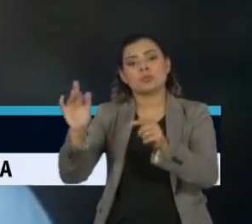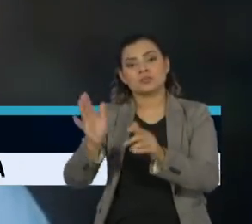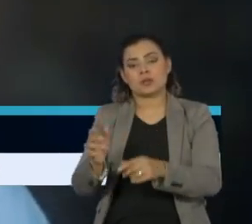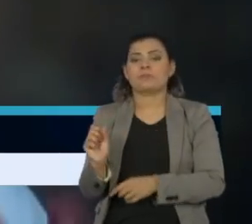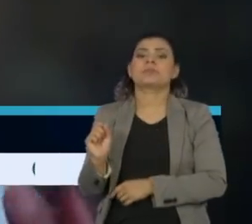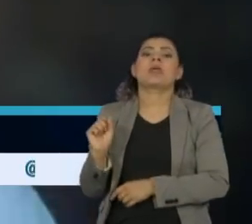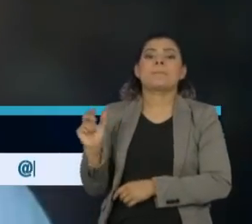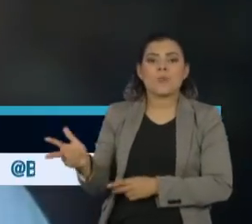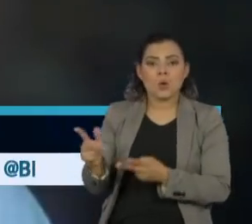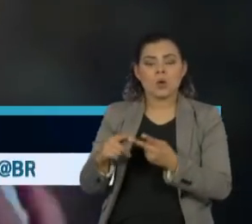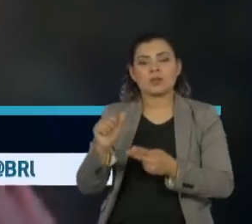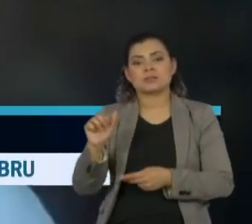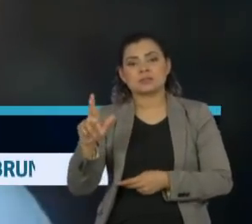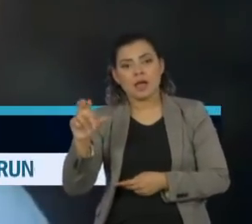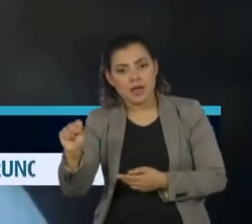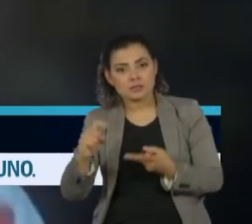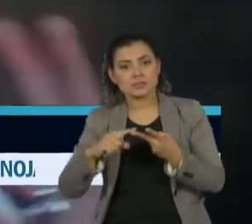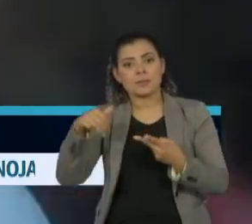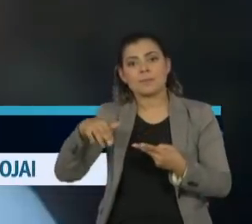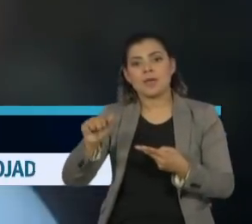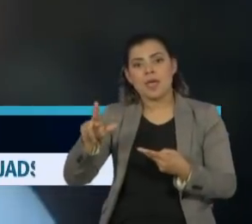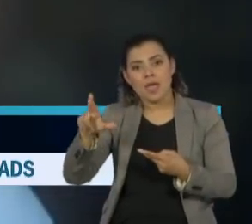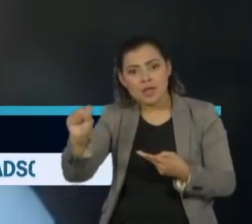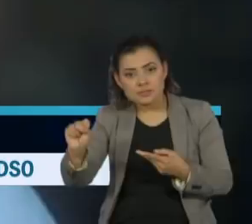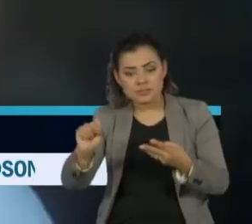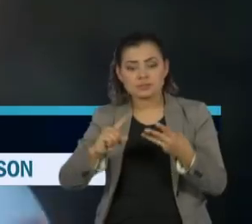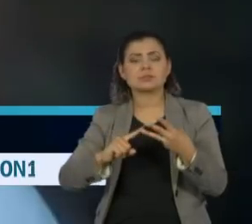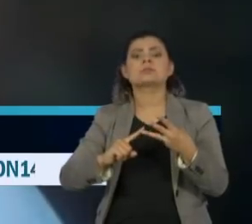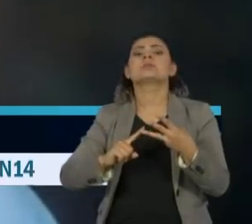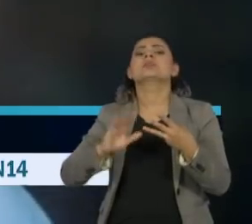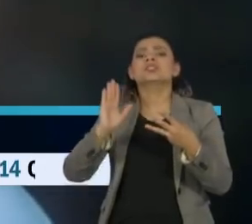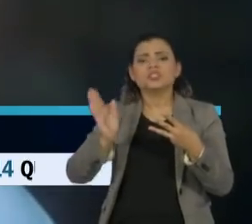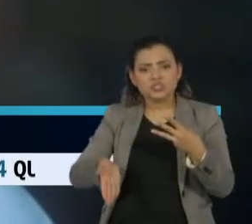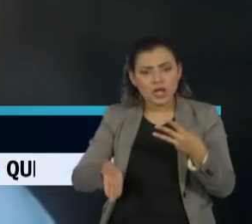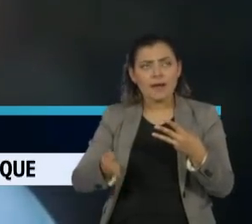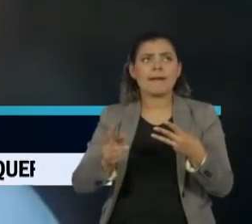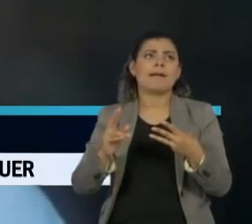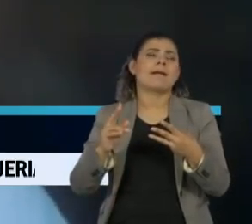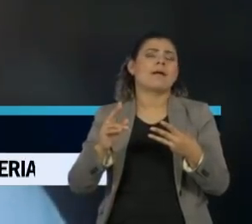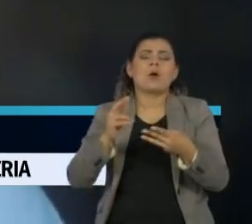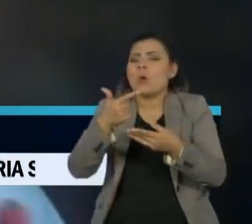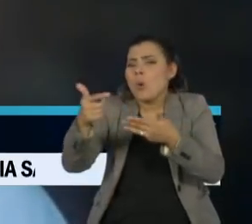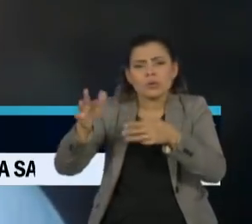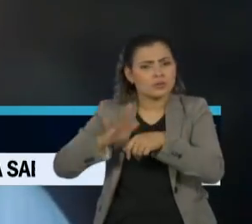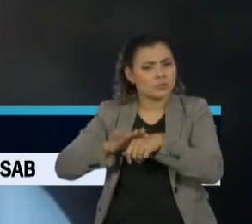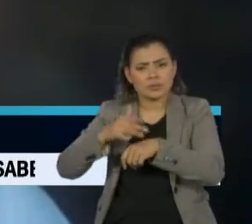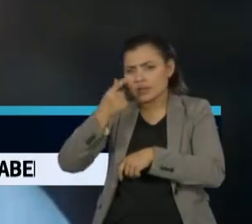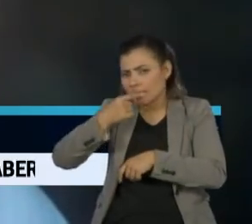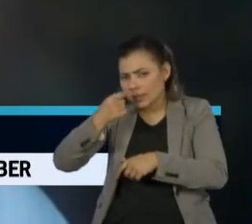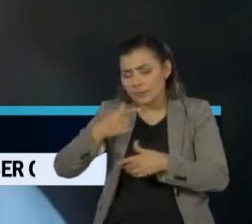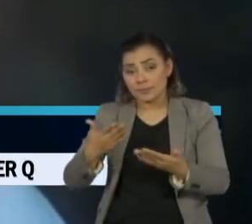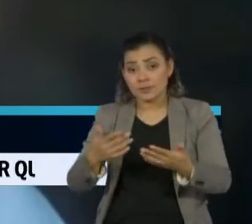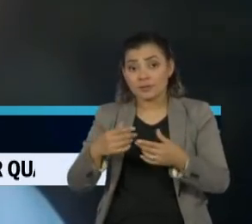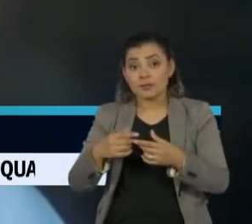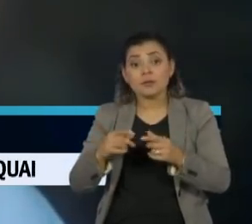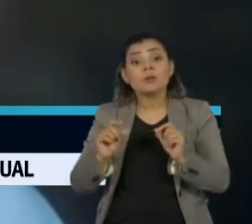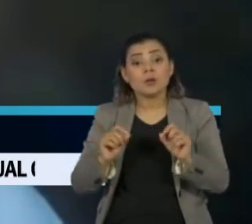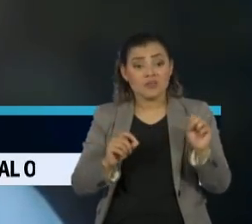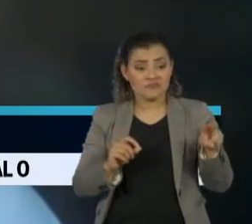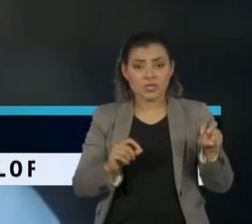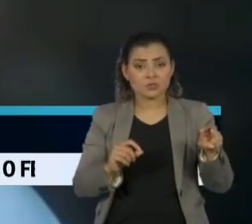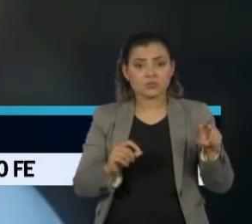Ebola, SARS, MERS, o propaganda N1, tá 7 a 0 para o vírus,